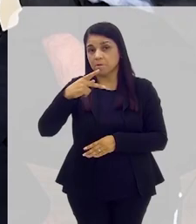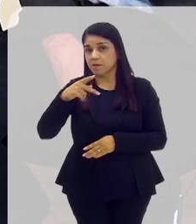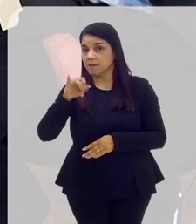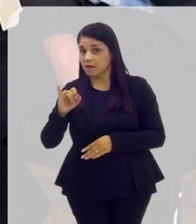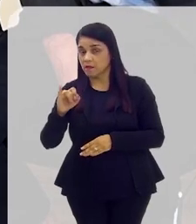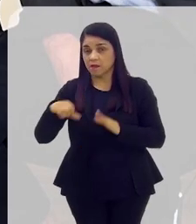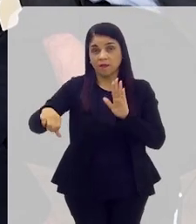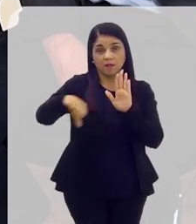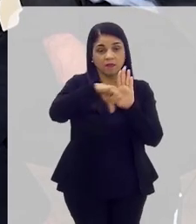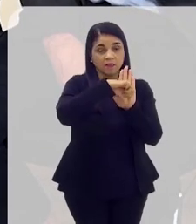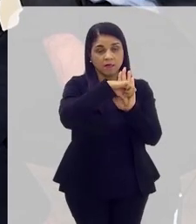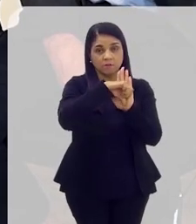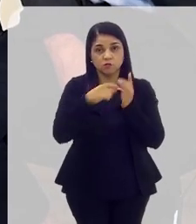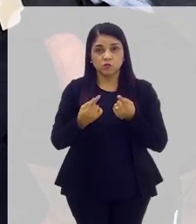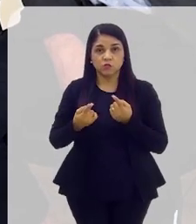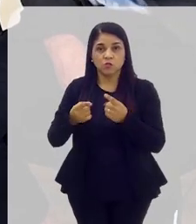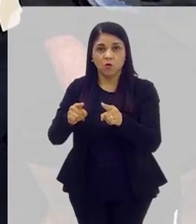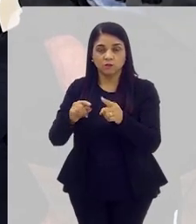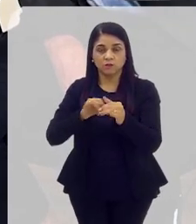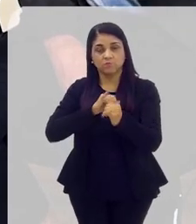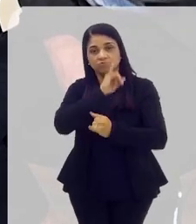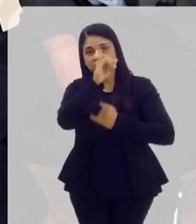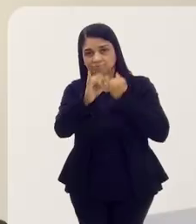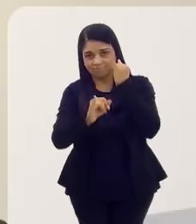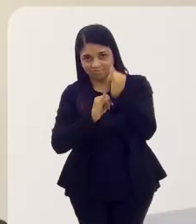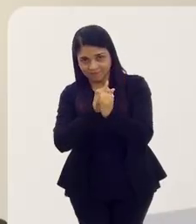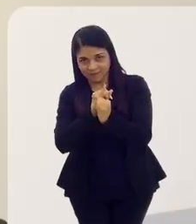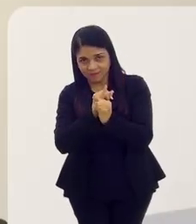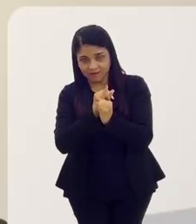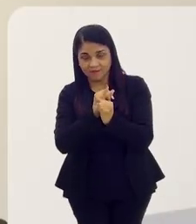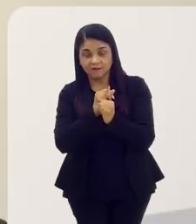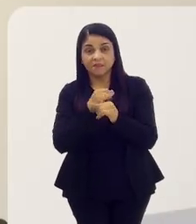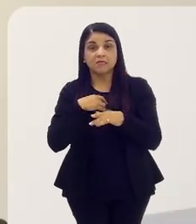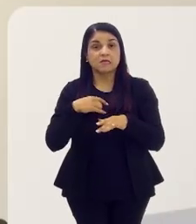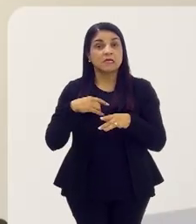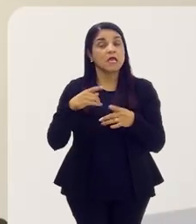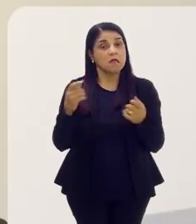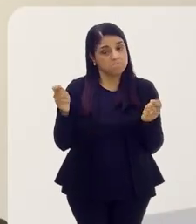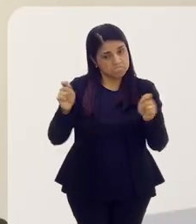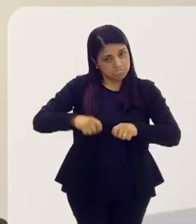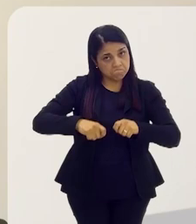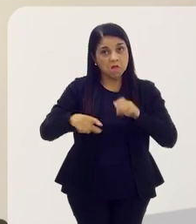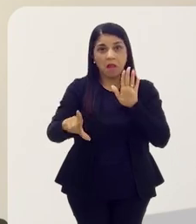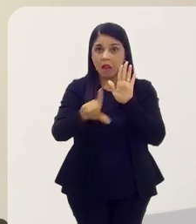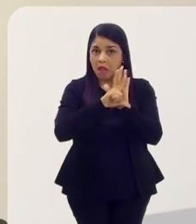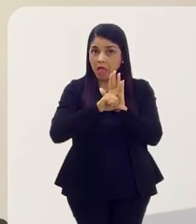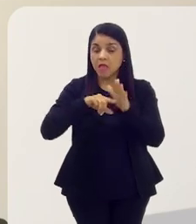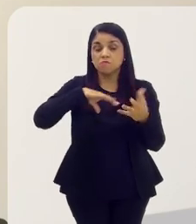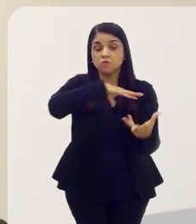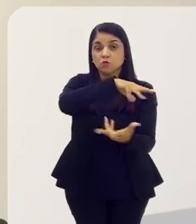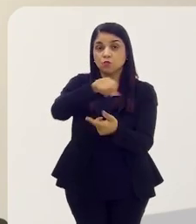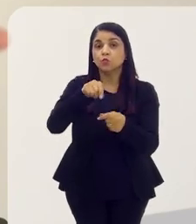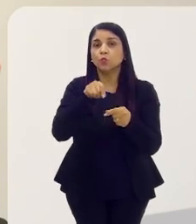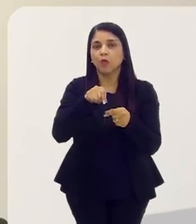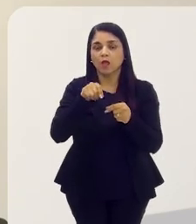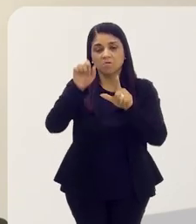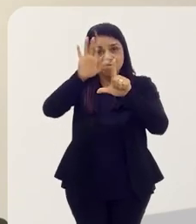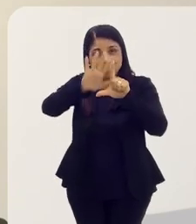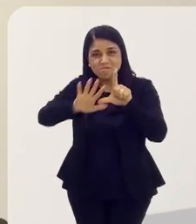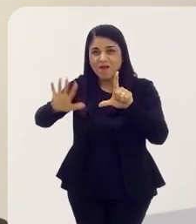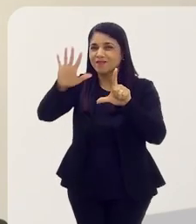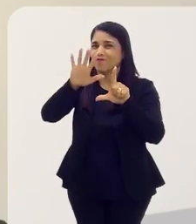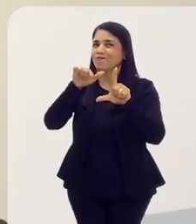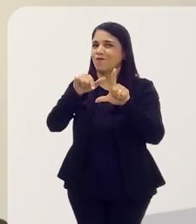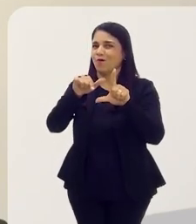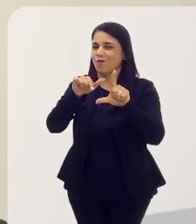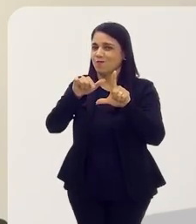CPI contra crimes cibernéticos. E a questão internacional é importante, são as plataformas.